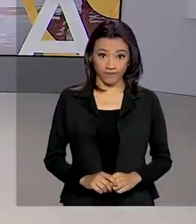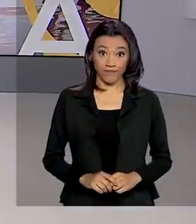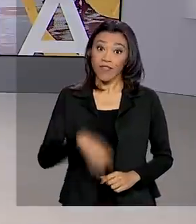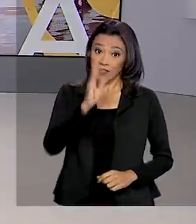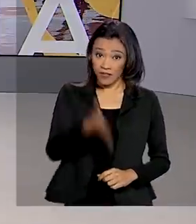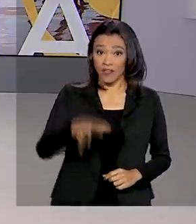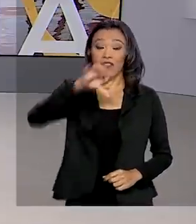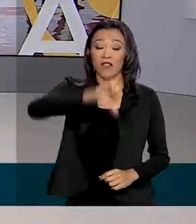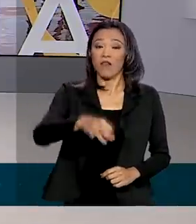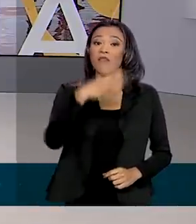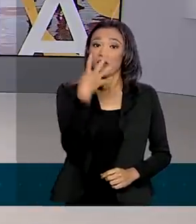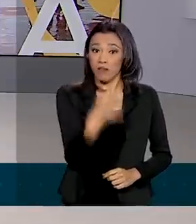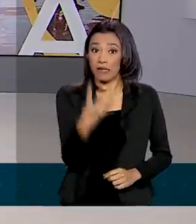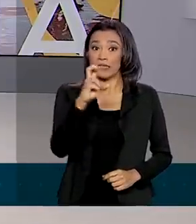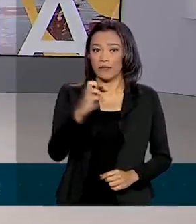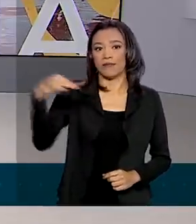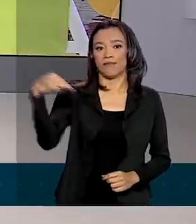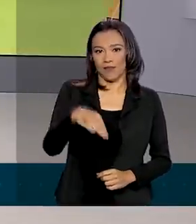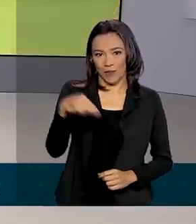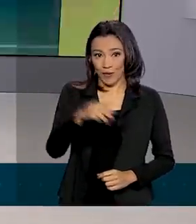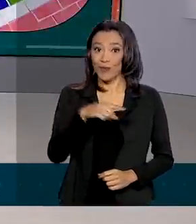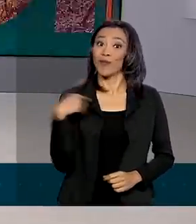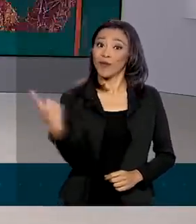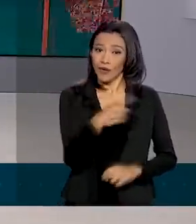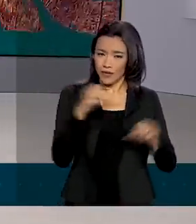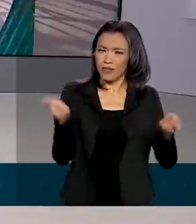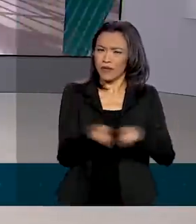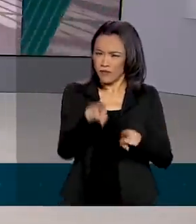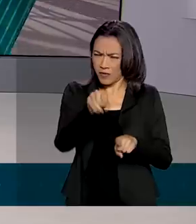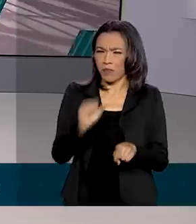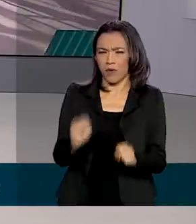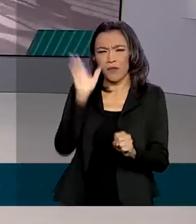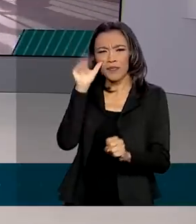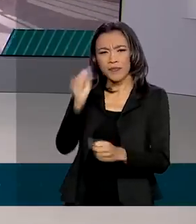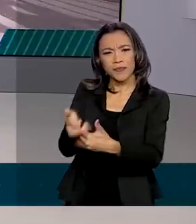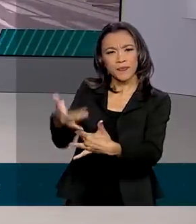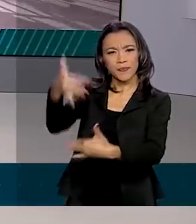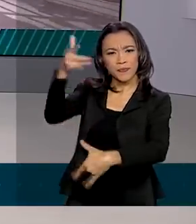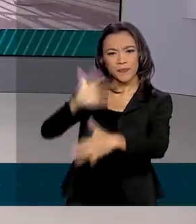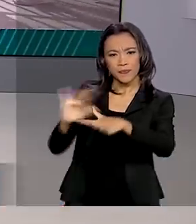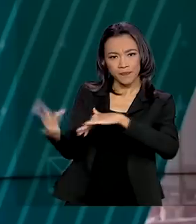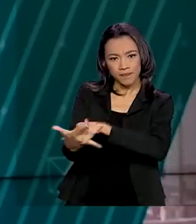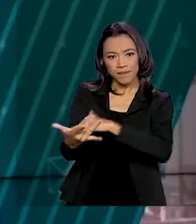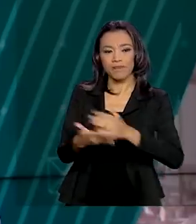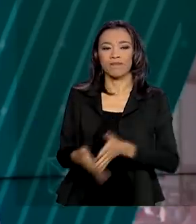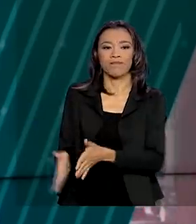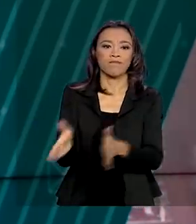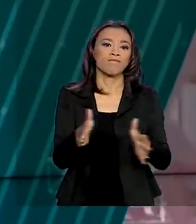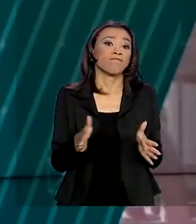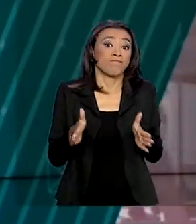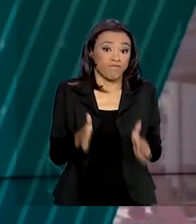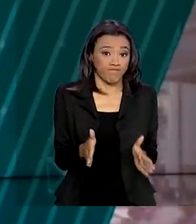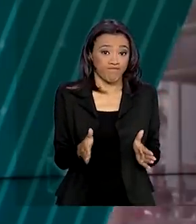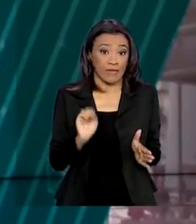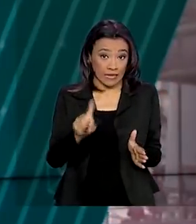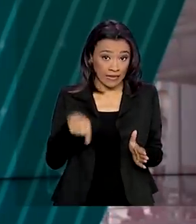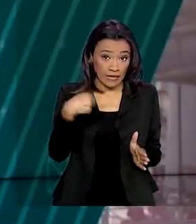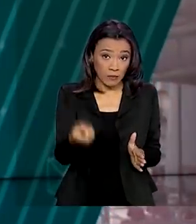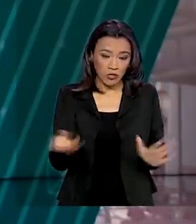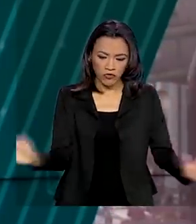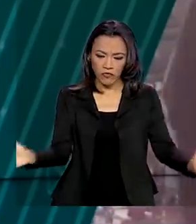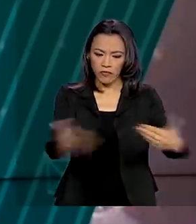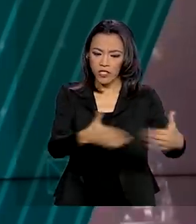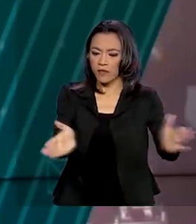São 9 horas e 45 minutos. Nós estamos ao vivo também pelas redes sociais. Depois de fechar a